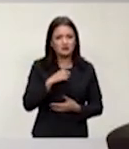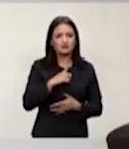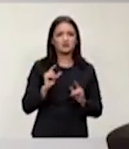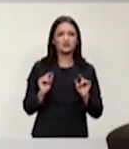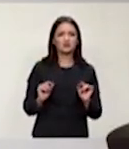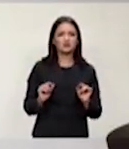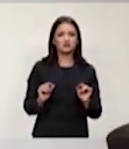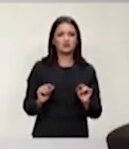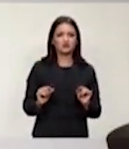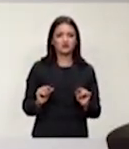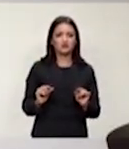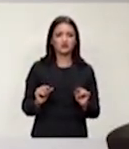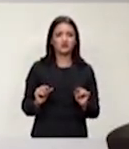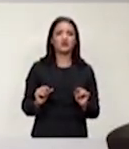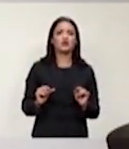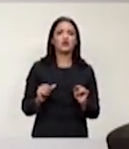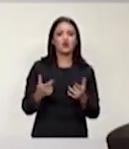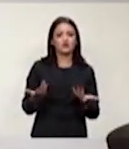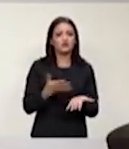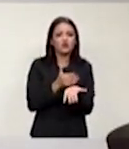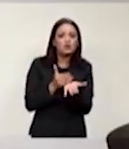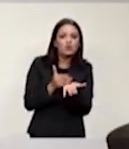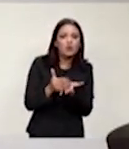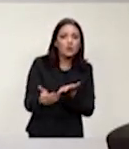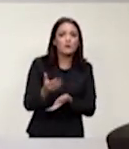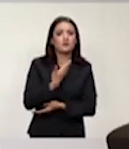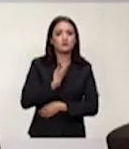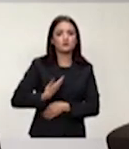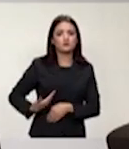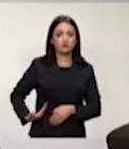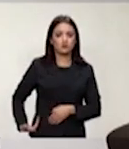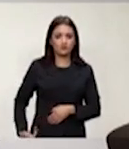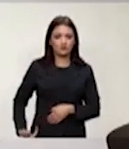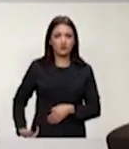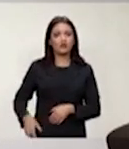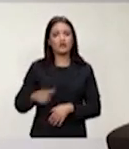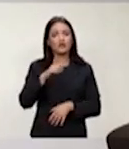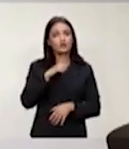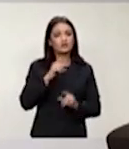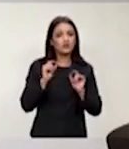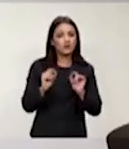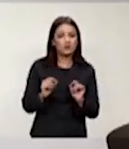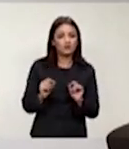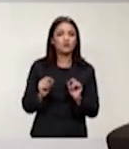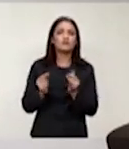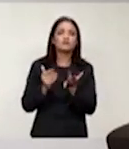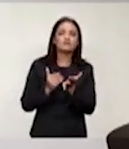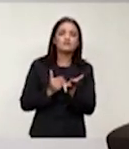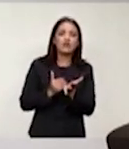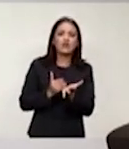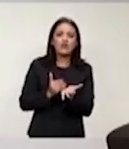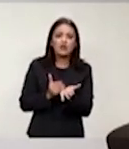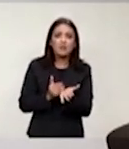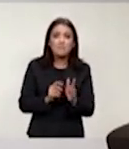no início deste governo, uma das primeiras ações políticas para a educação